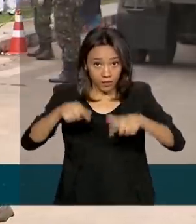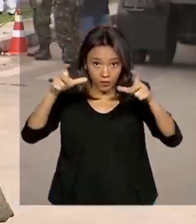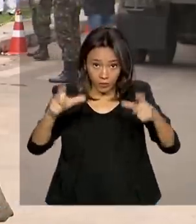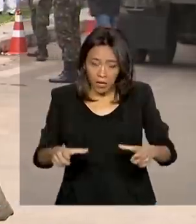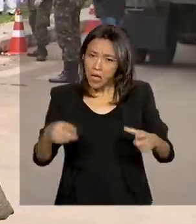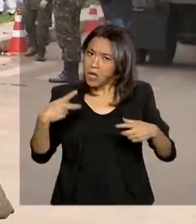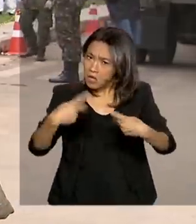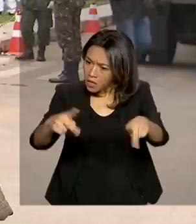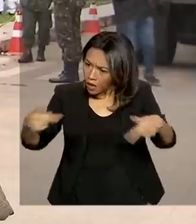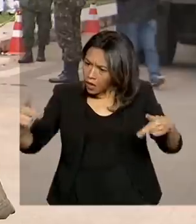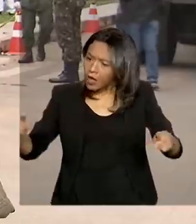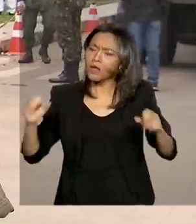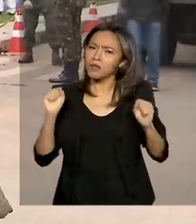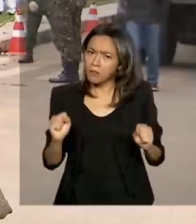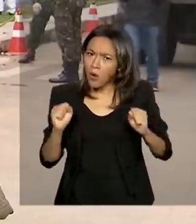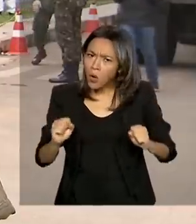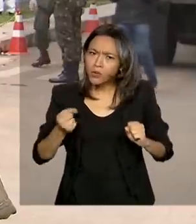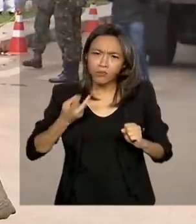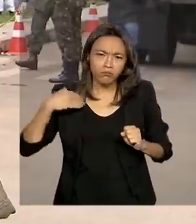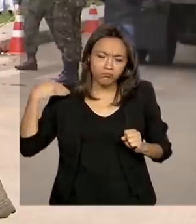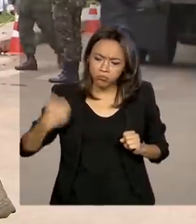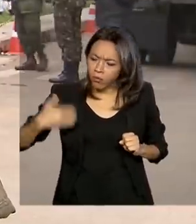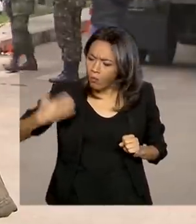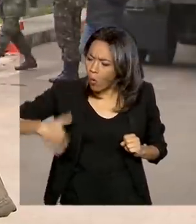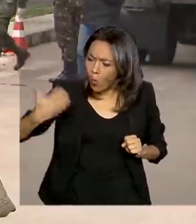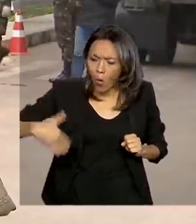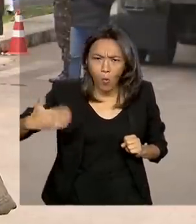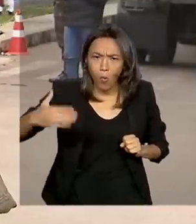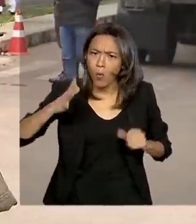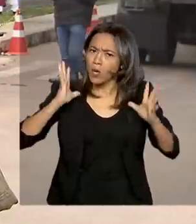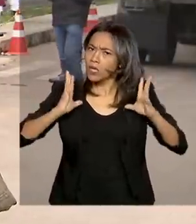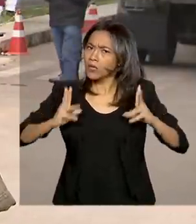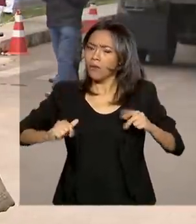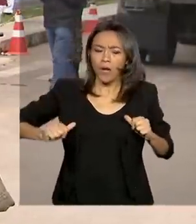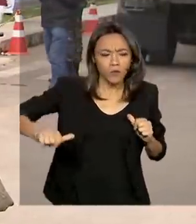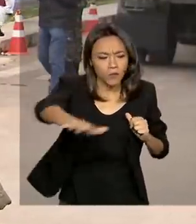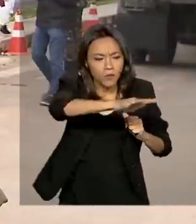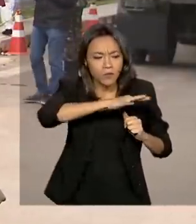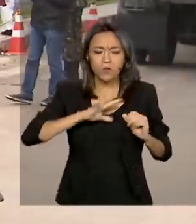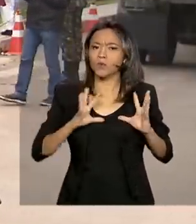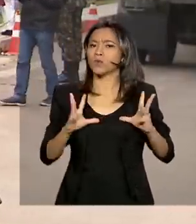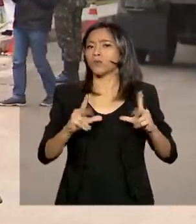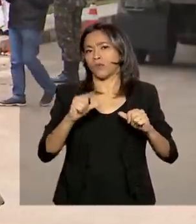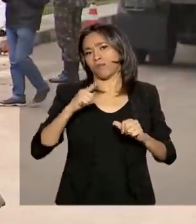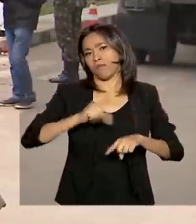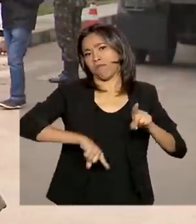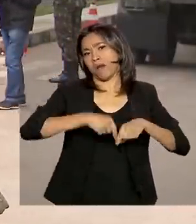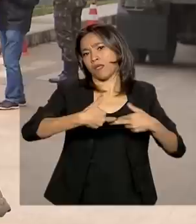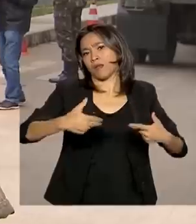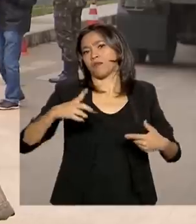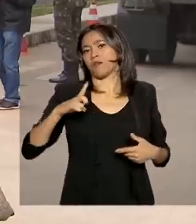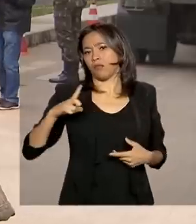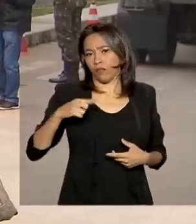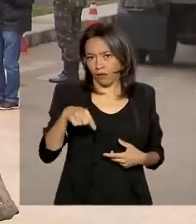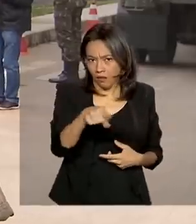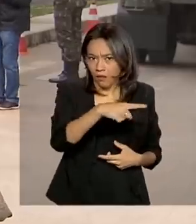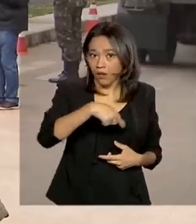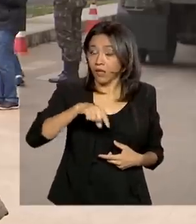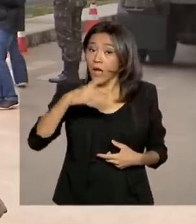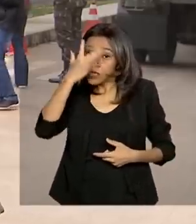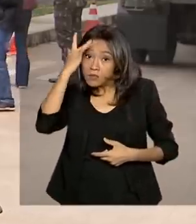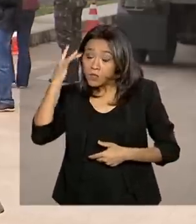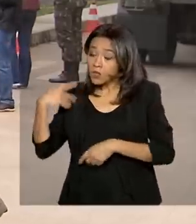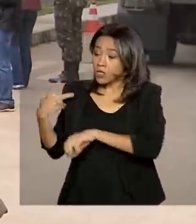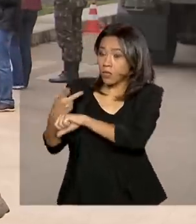desinfecção com uma maior frequência e com os meios que eles têm disponíveis. Com isso, fazendo com que o cidadão que